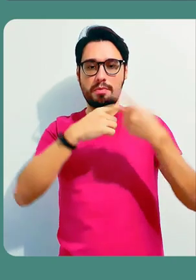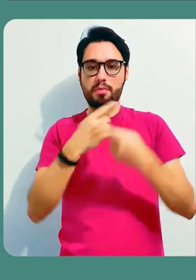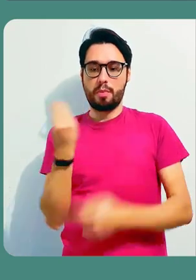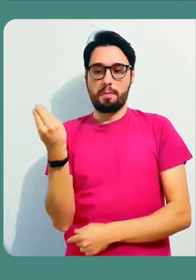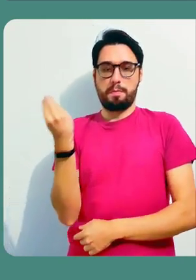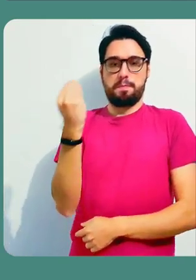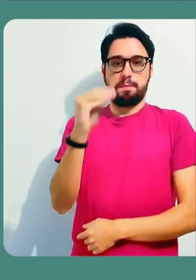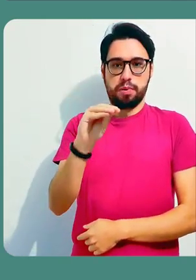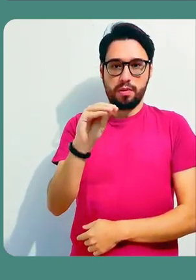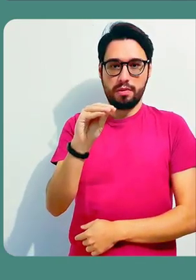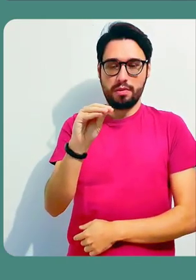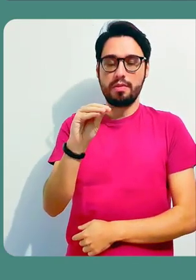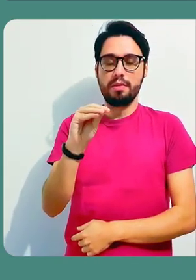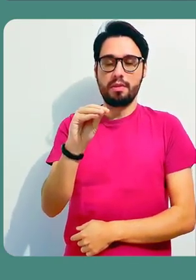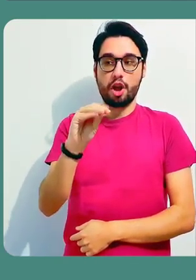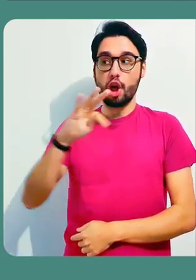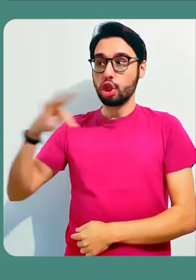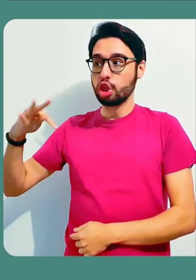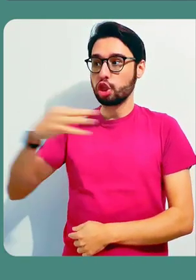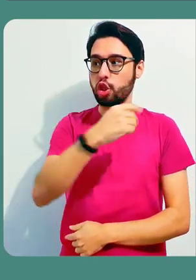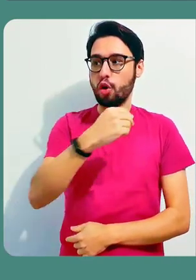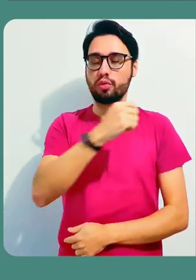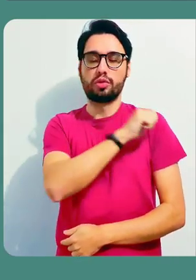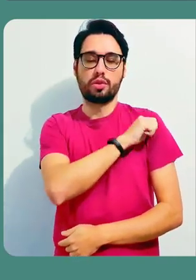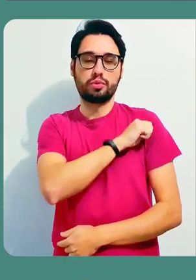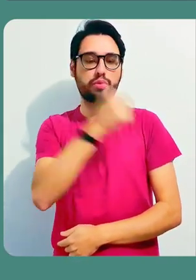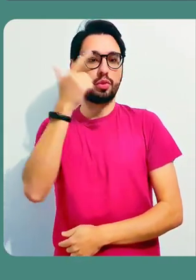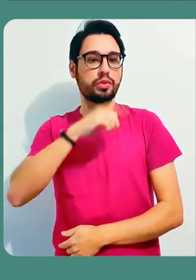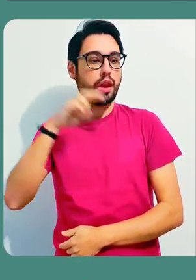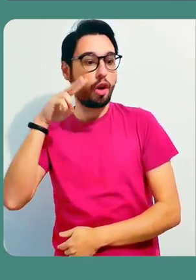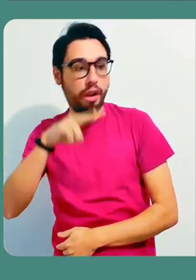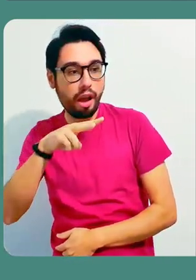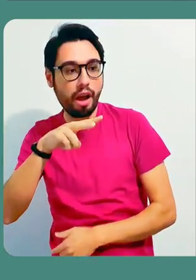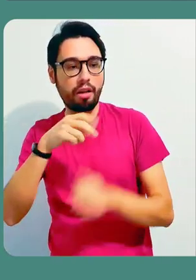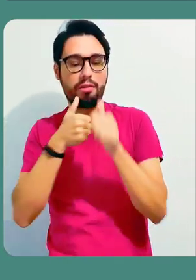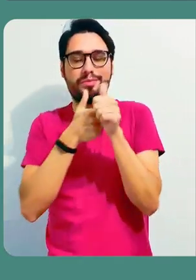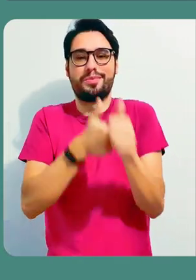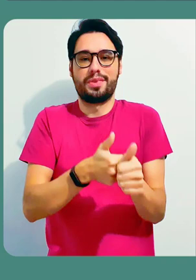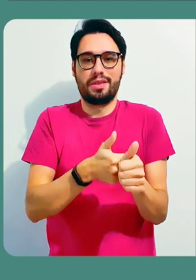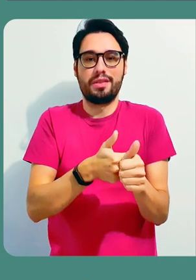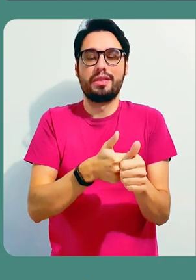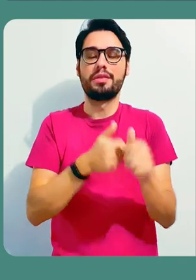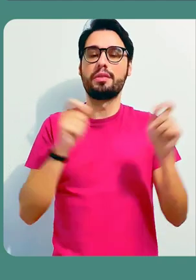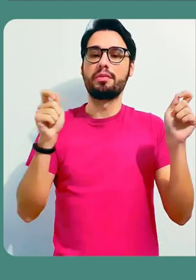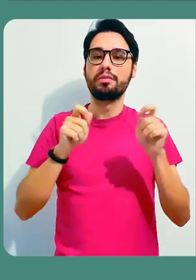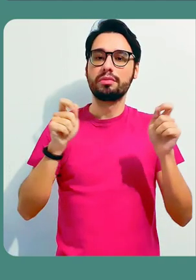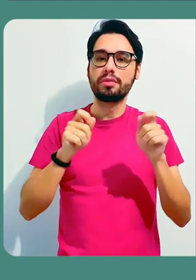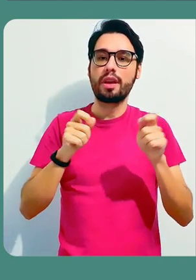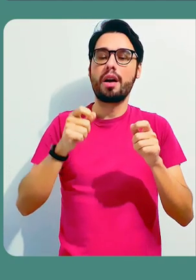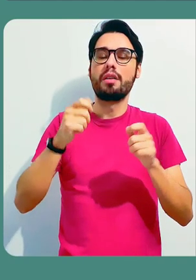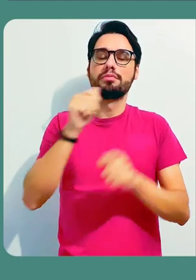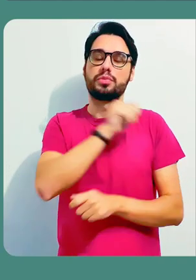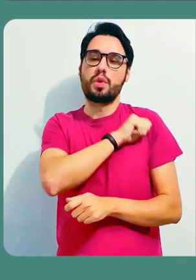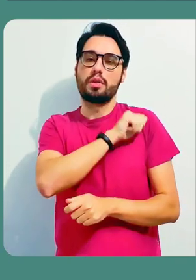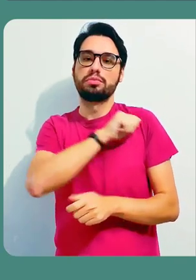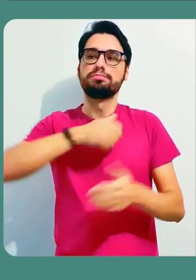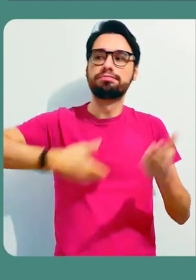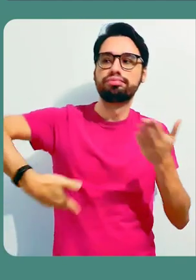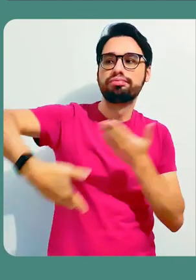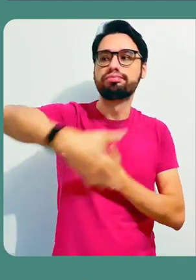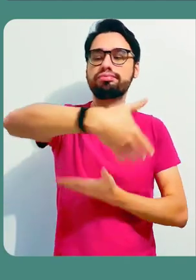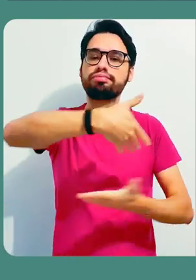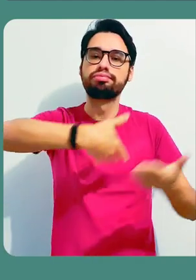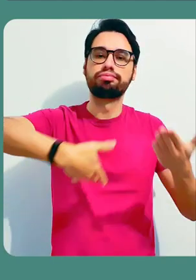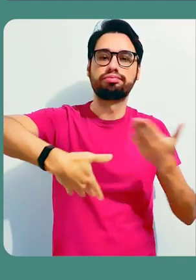produzindo a sua pesquisa, sua atividade e faz a publicação, todo mundo consegue visualizar.